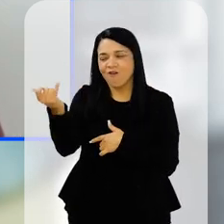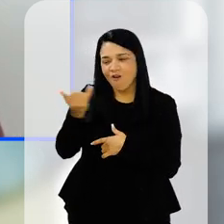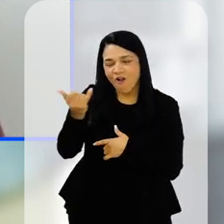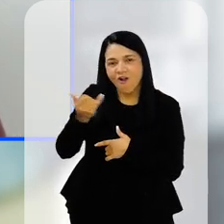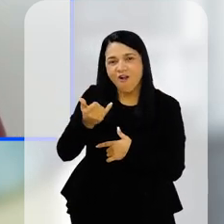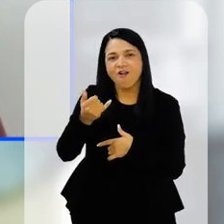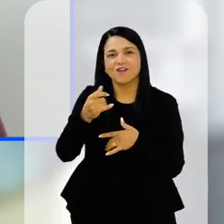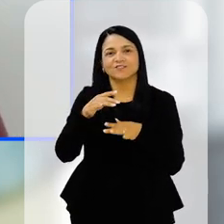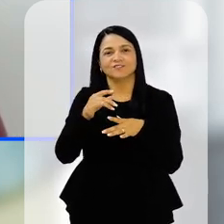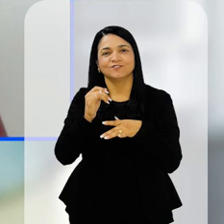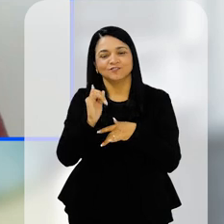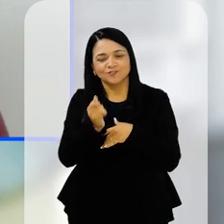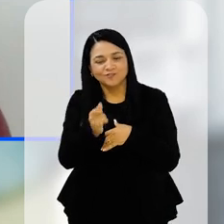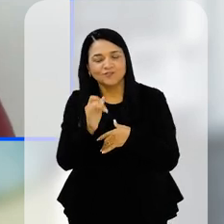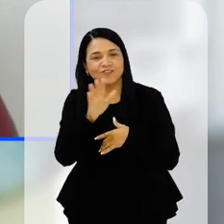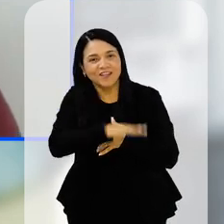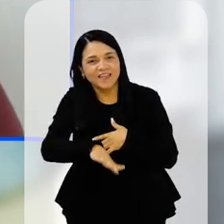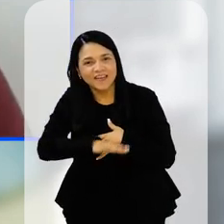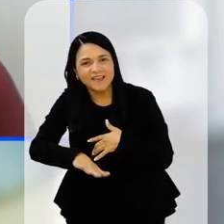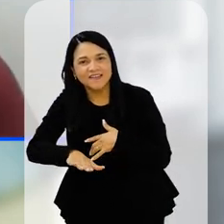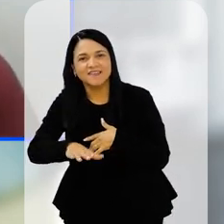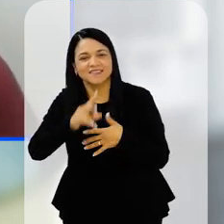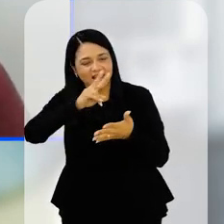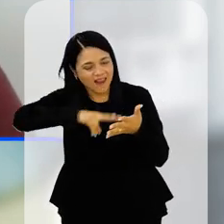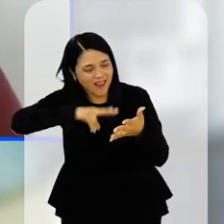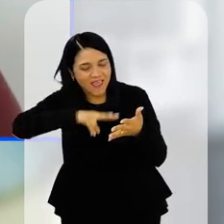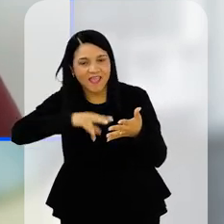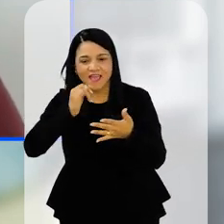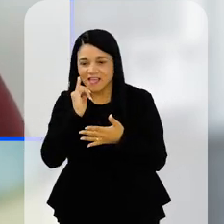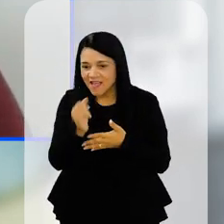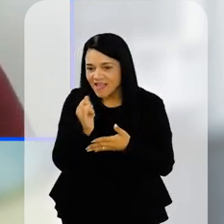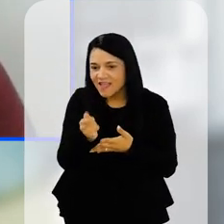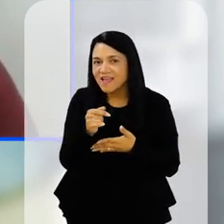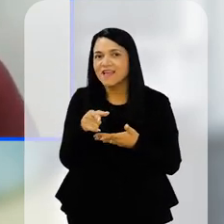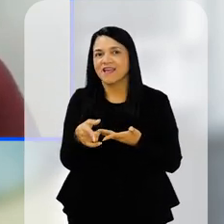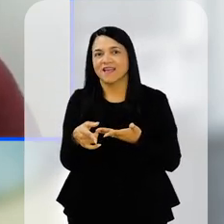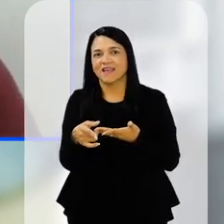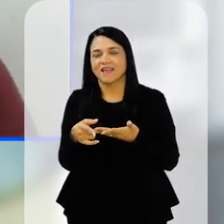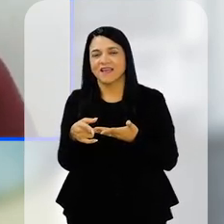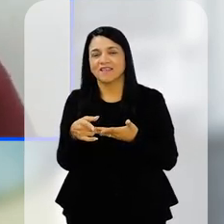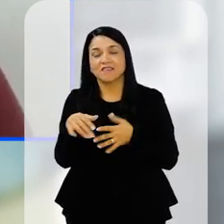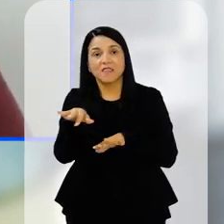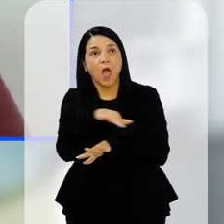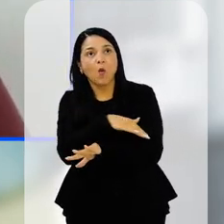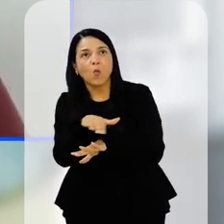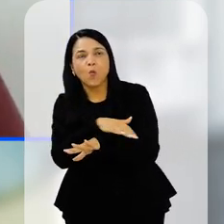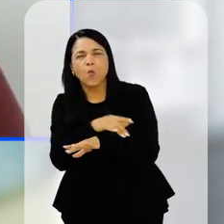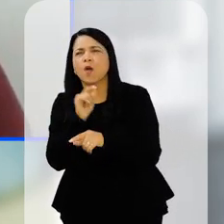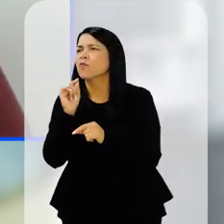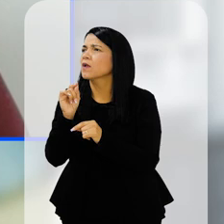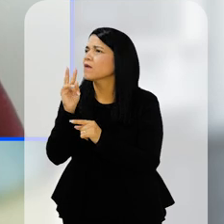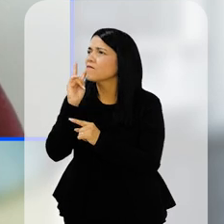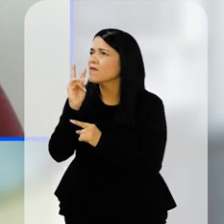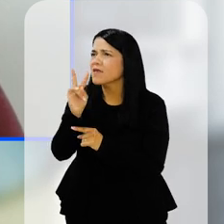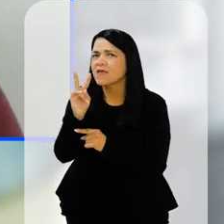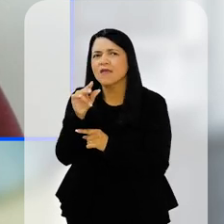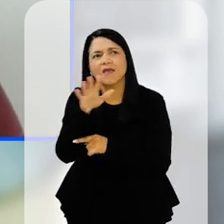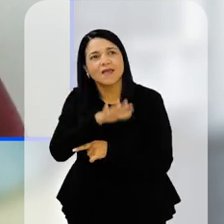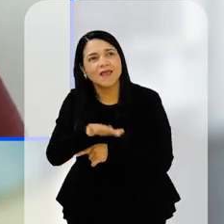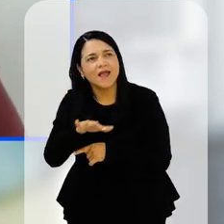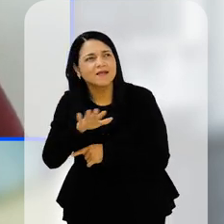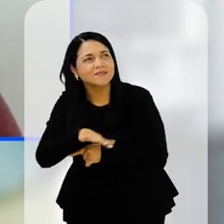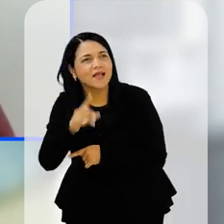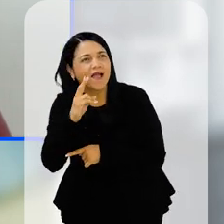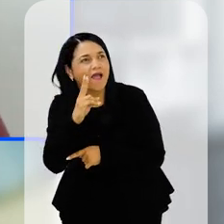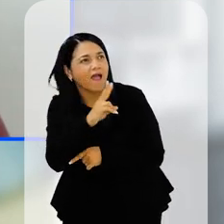história, que leia coisas para você e pode ser até na rua, o que você está vendo, a criança